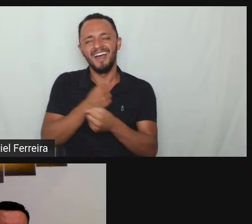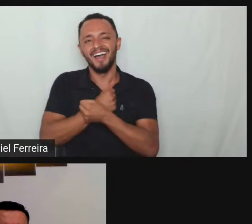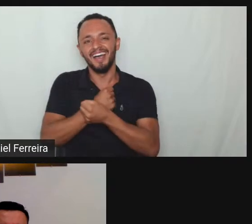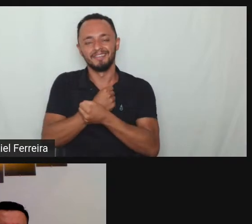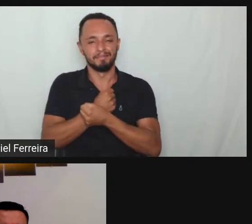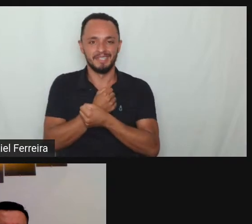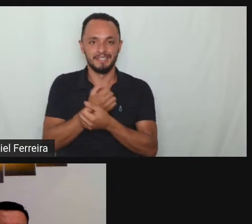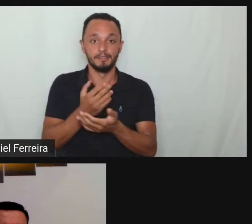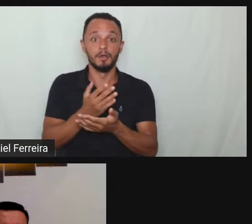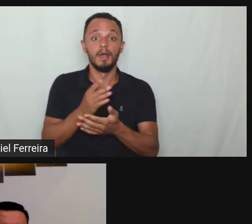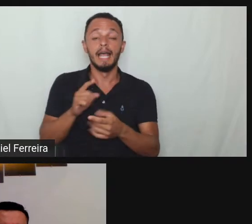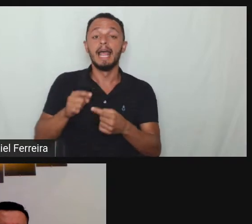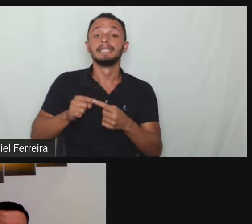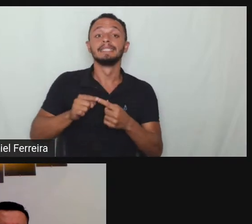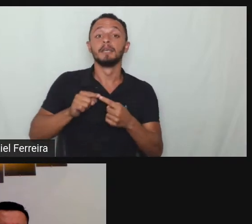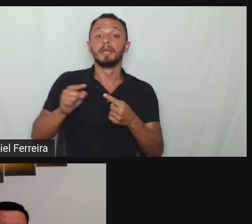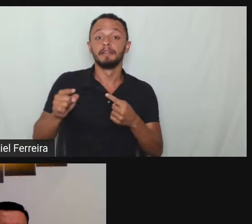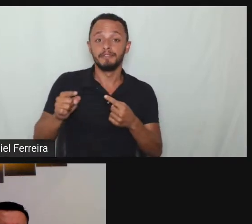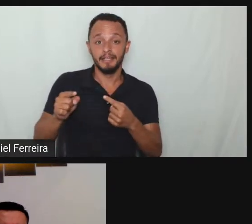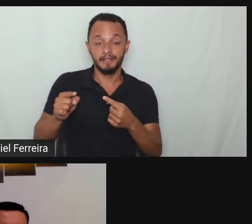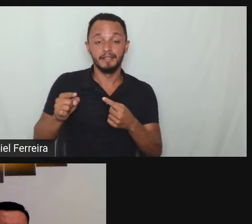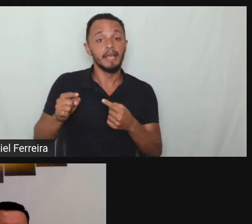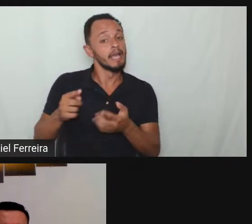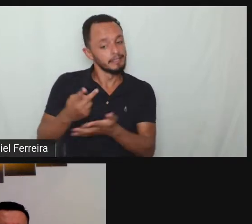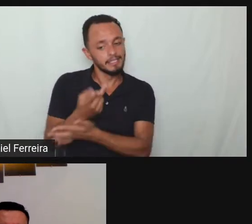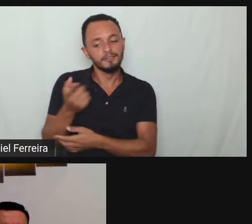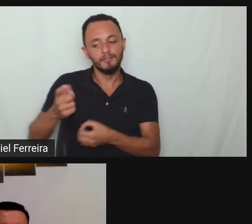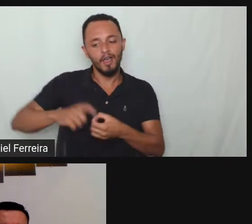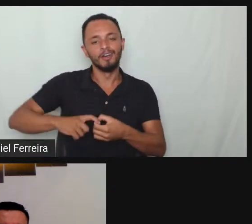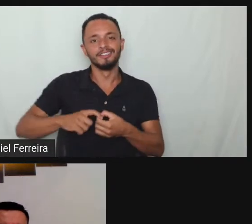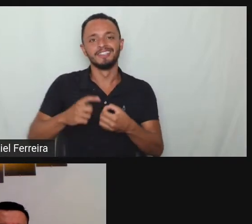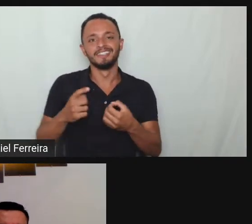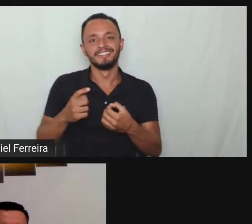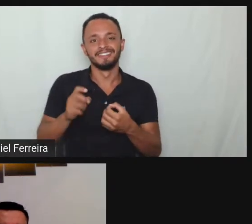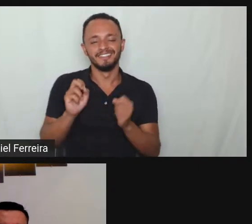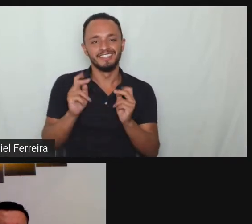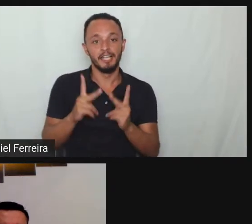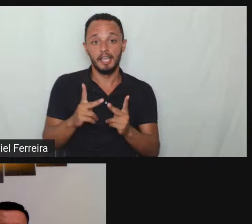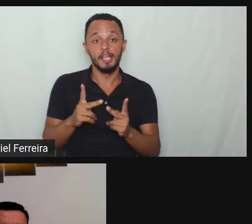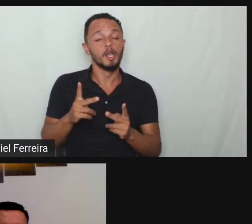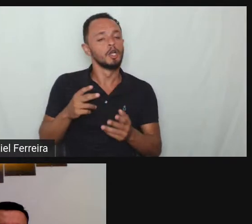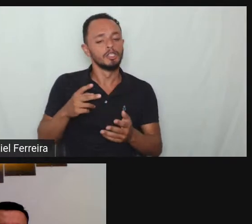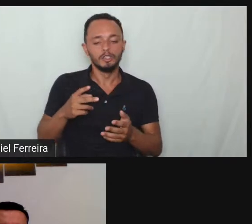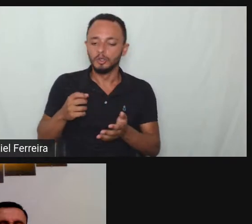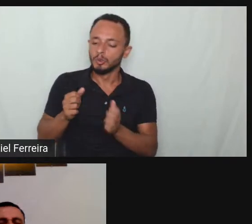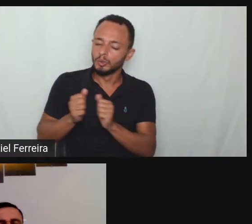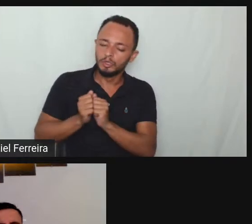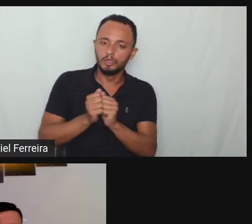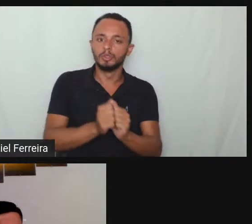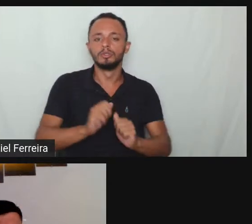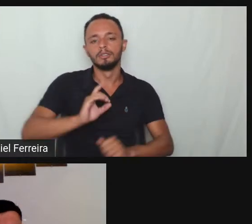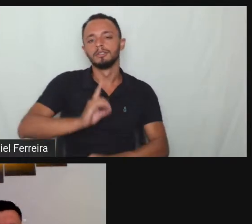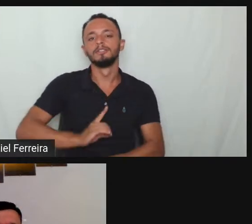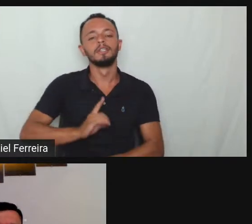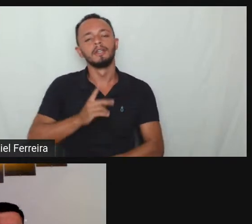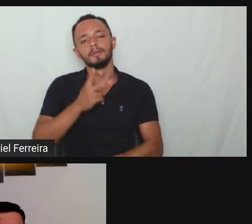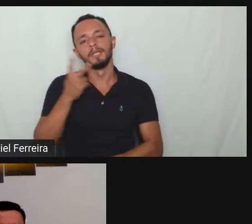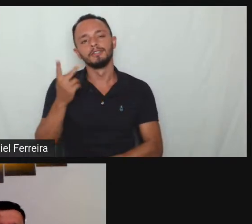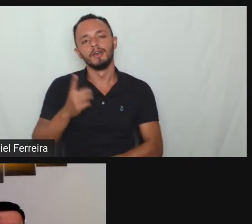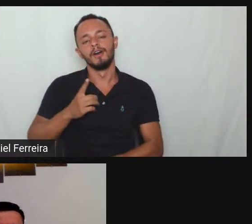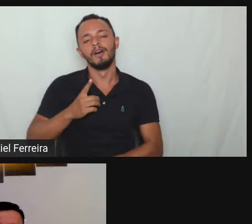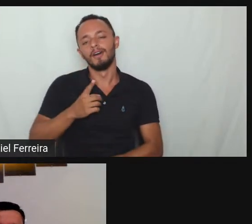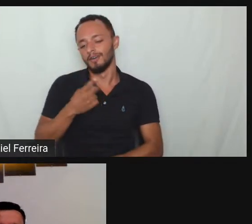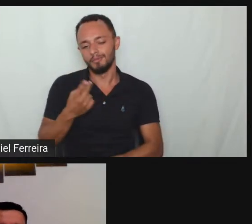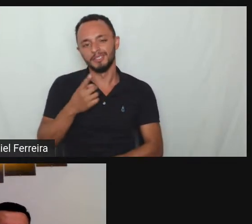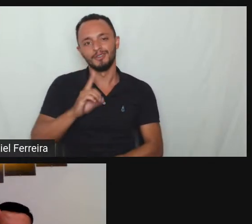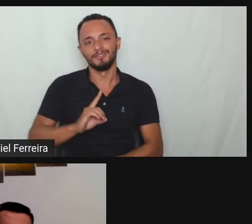semana que vem em breve eu já coloco o tema para vocês tá vamos juntos sempre em defesa dos direitos das pessoas com deficiência até